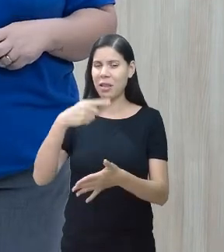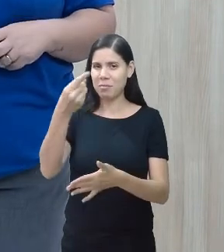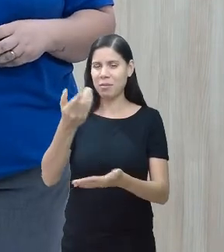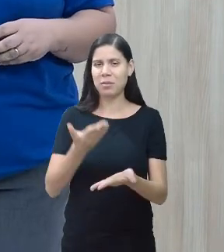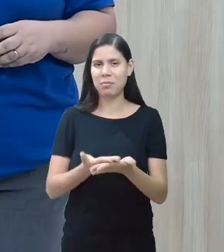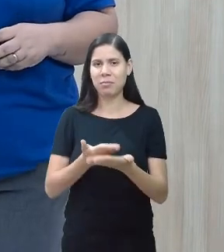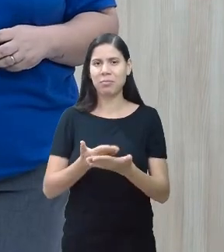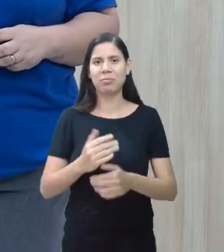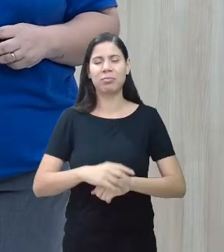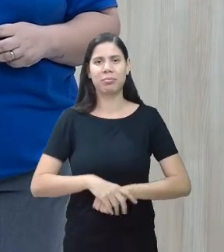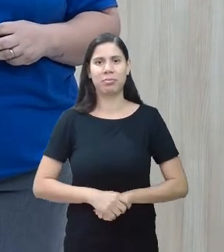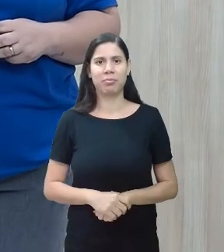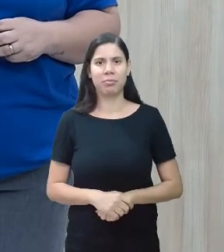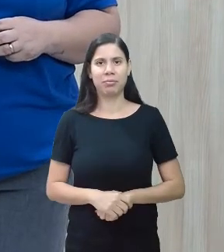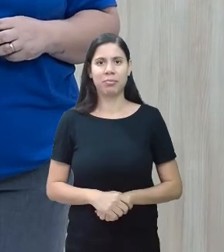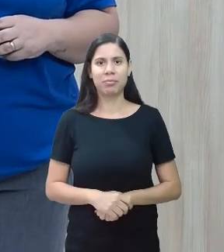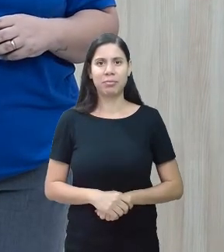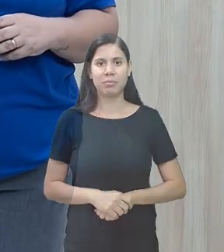momento.